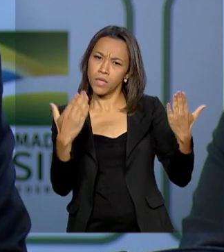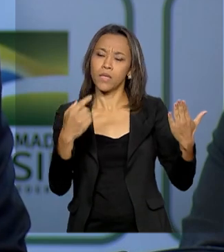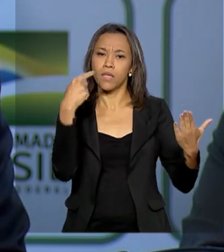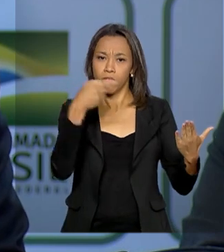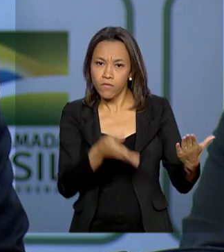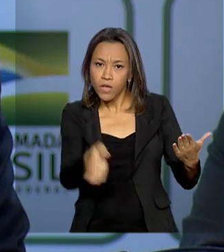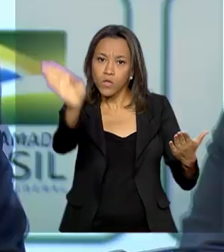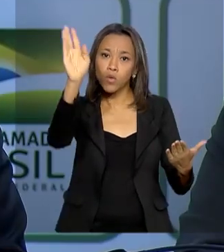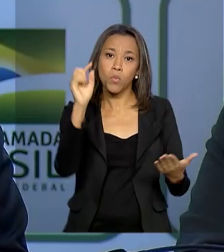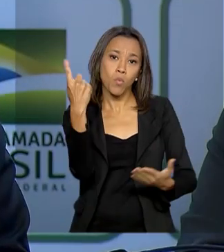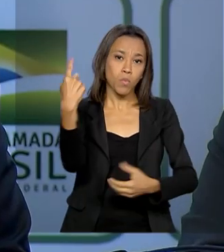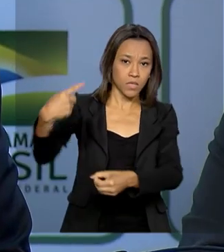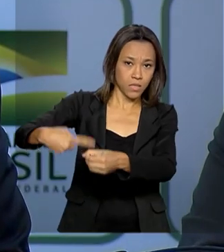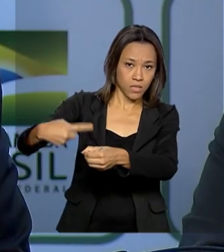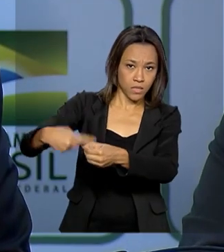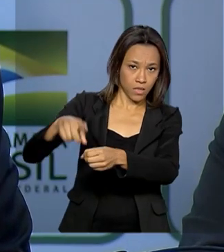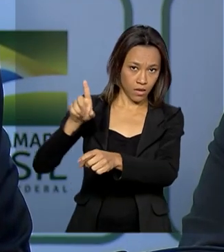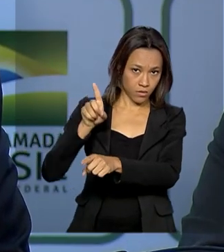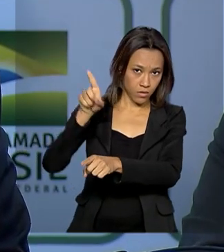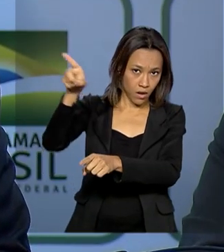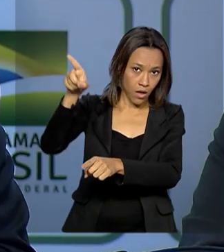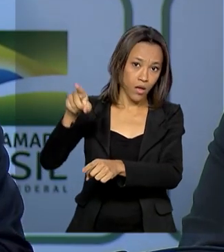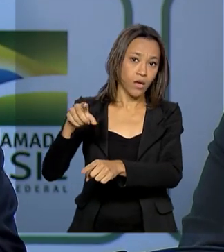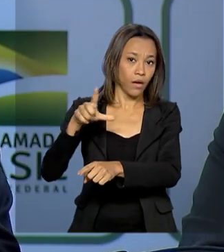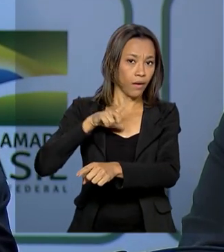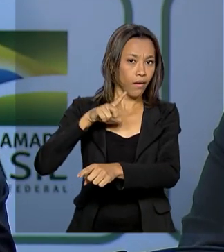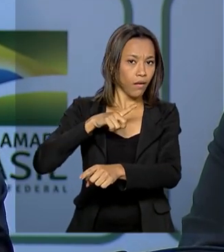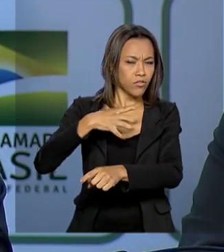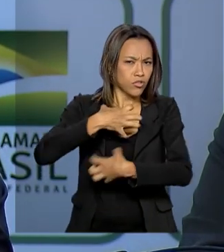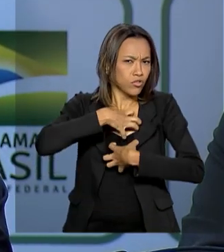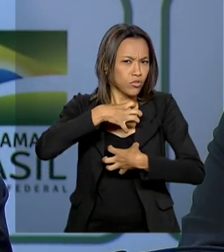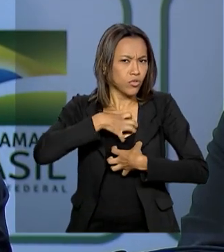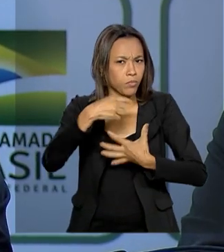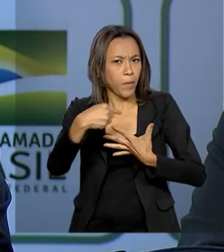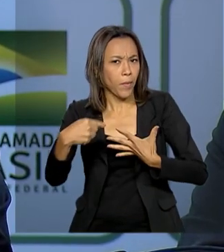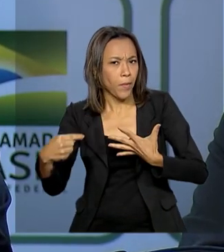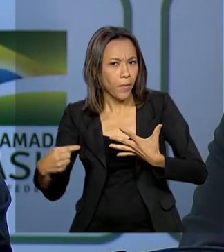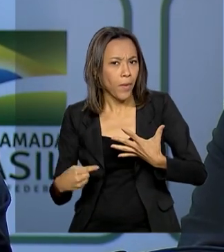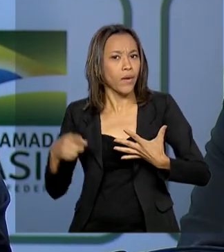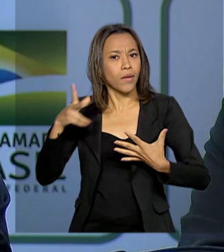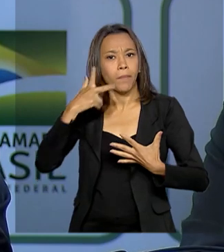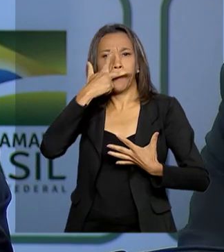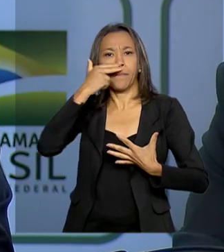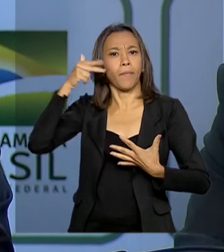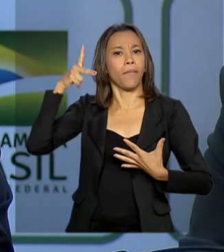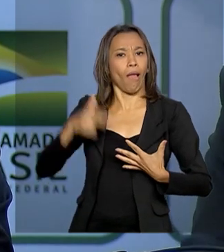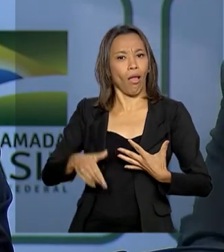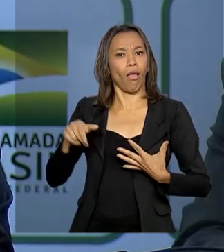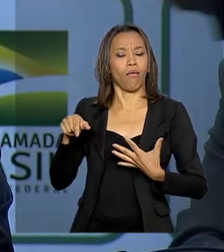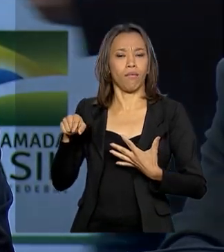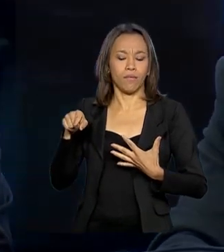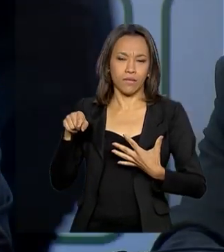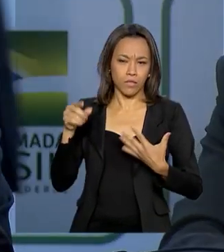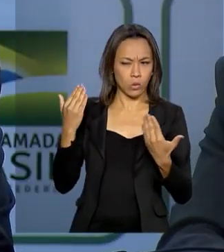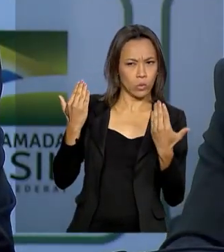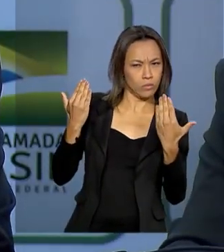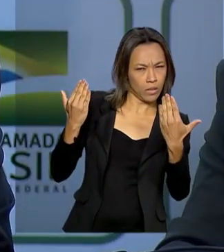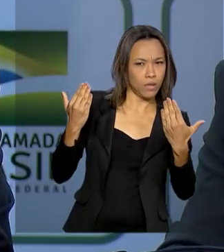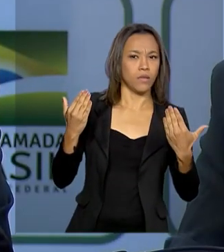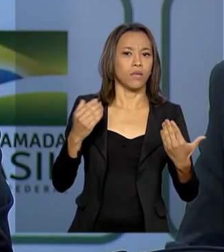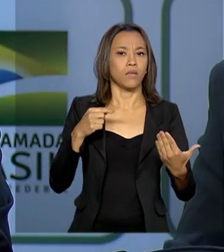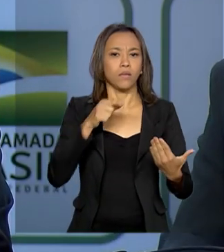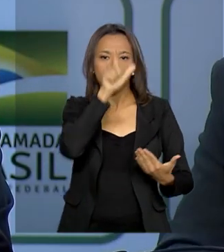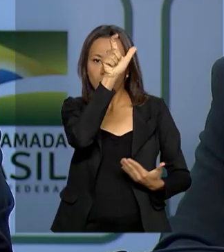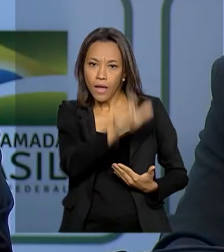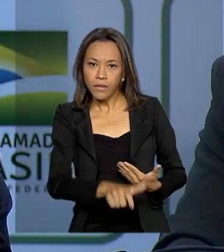para a cidade de Wuhan. Ela apresentou sintomas compatíveis com o protocolo da suspeita. O estado geral dessa paciente é